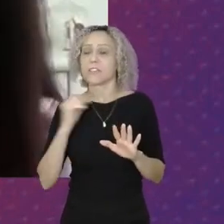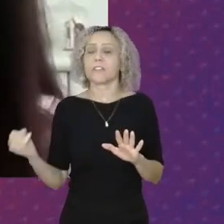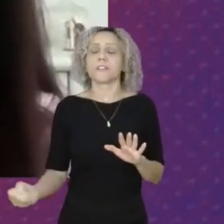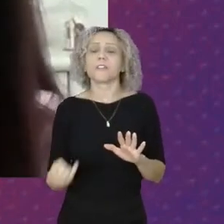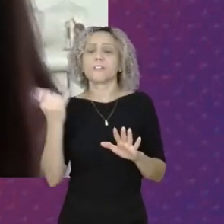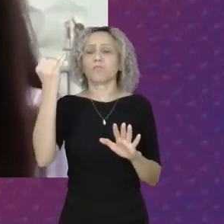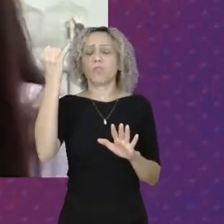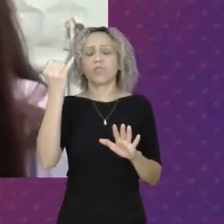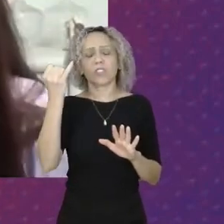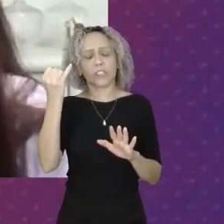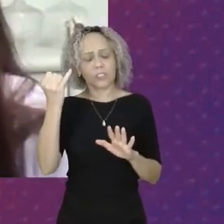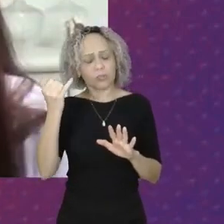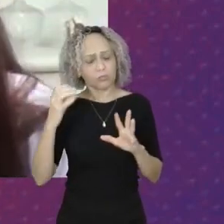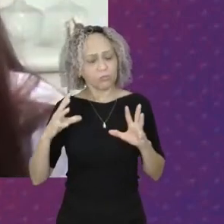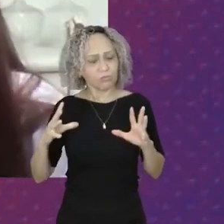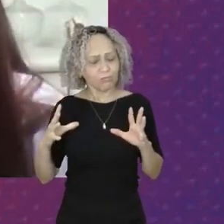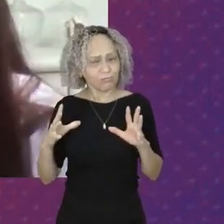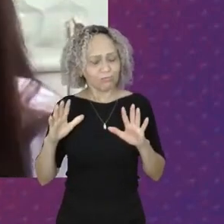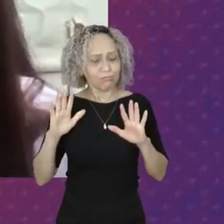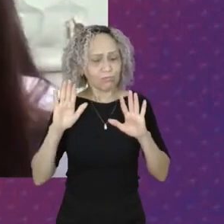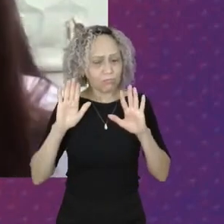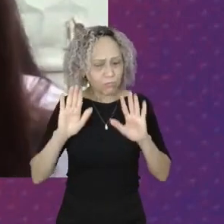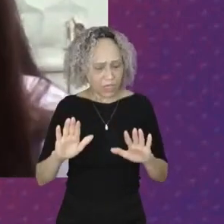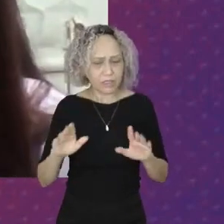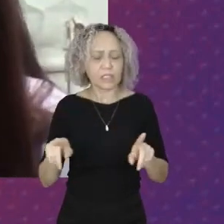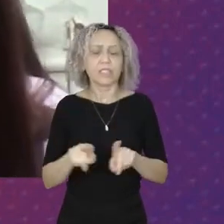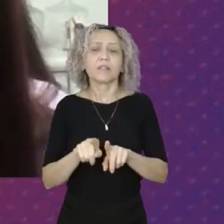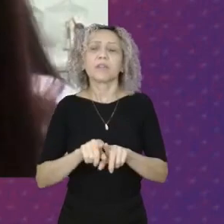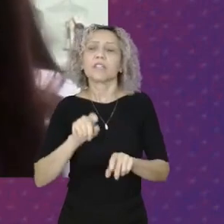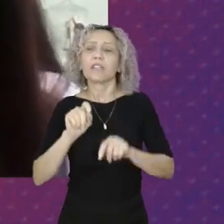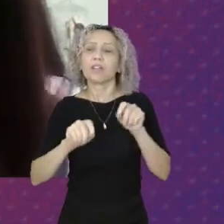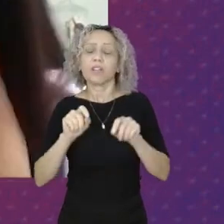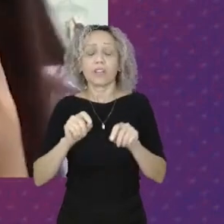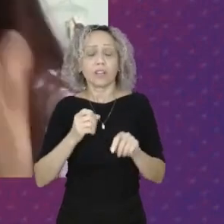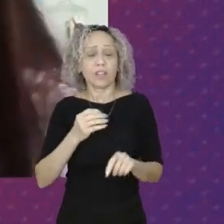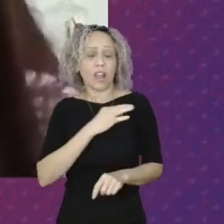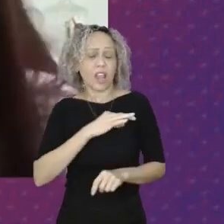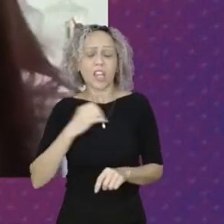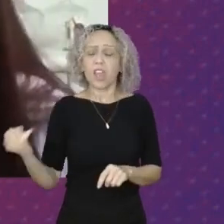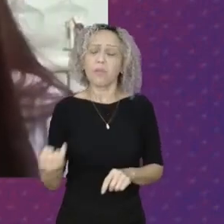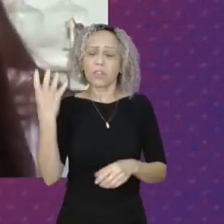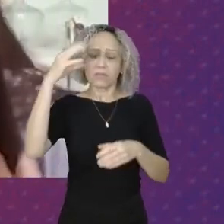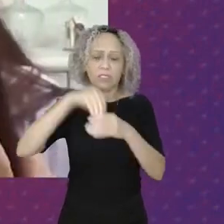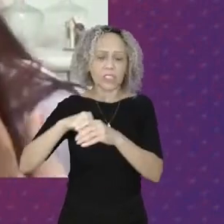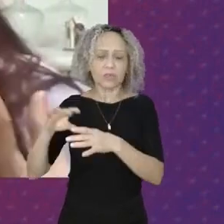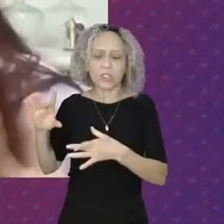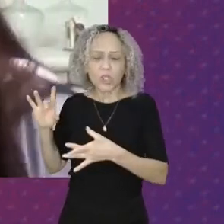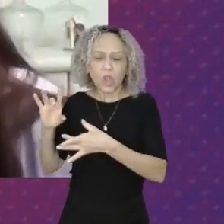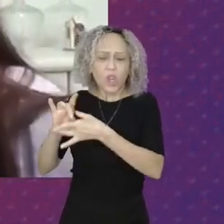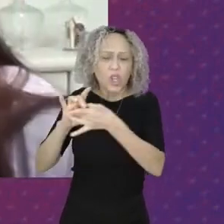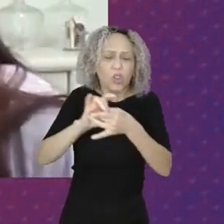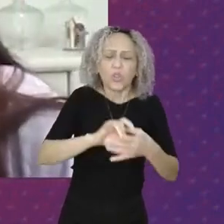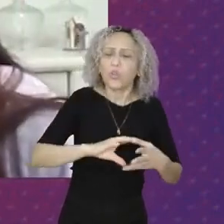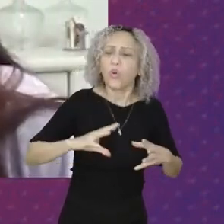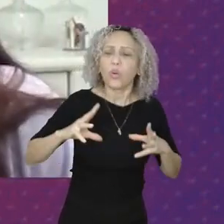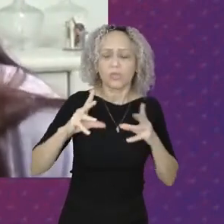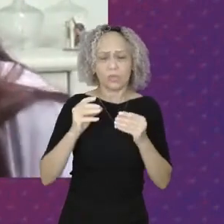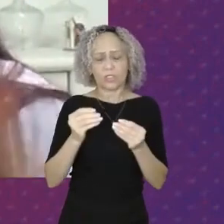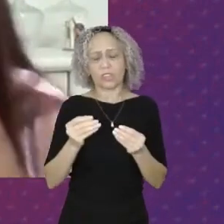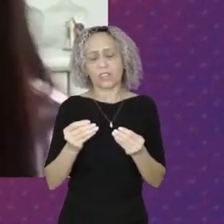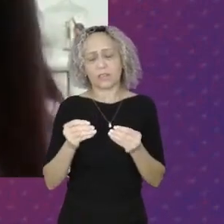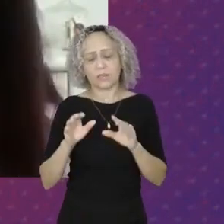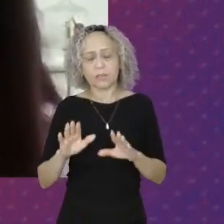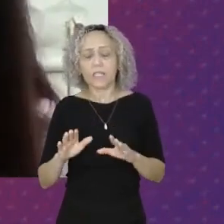todos os sentidos Mas Também São É também A necessidade De termos Outras políticas